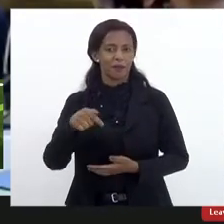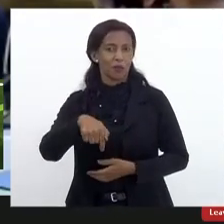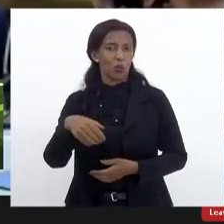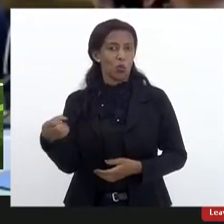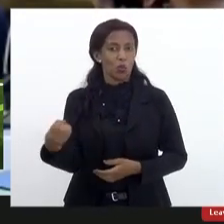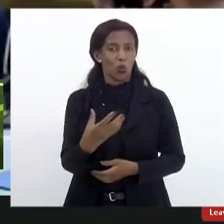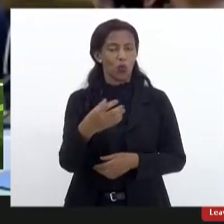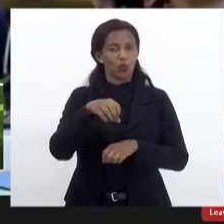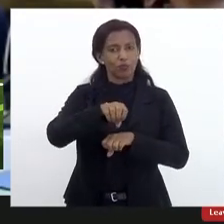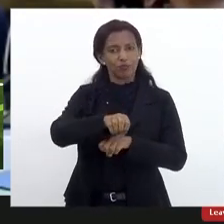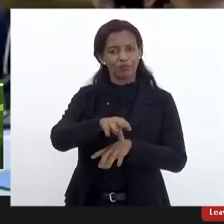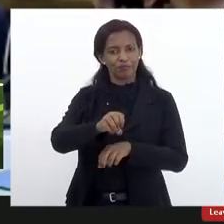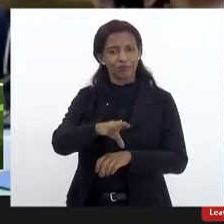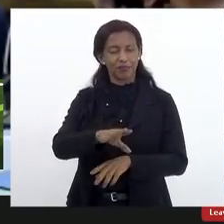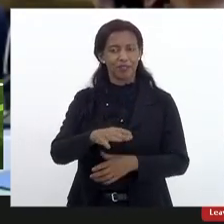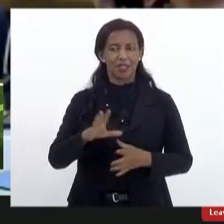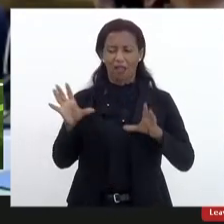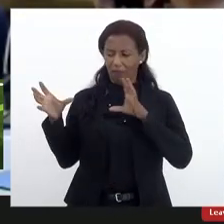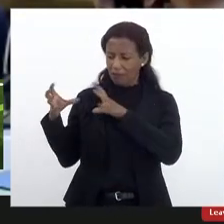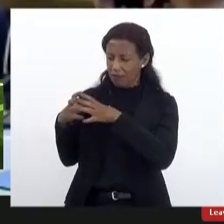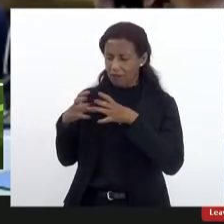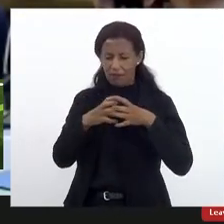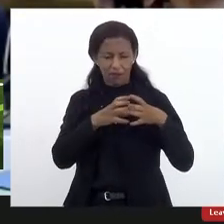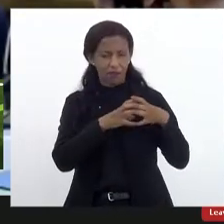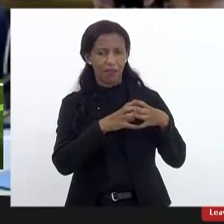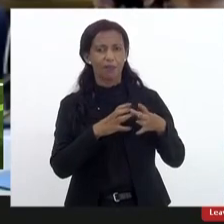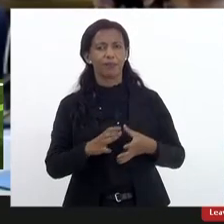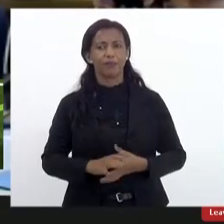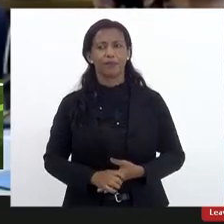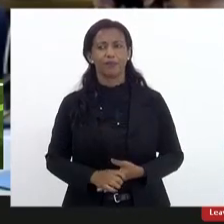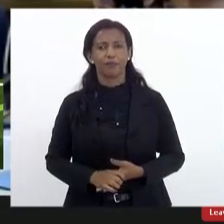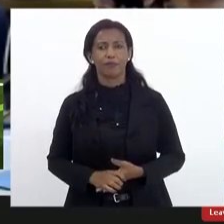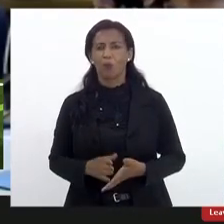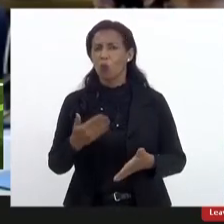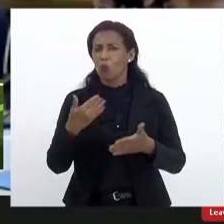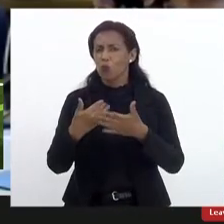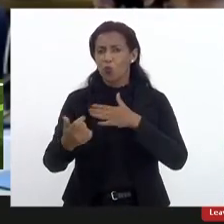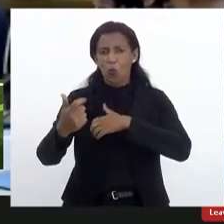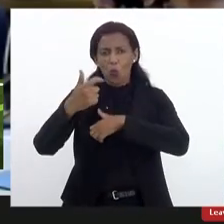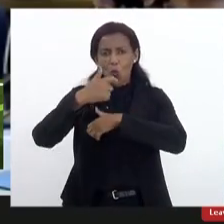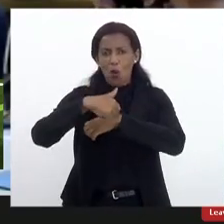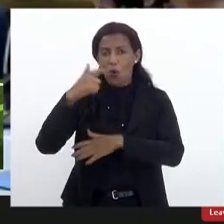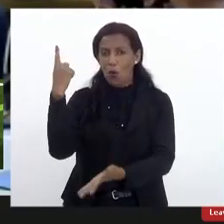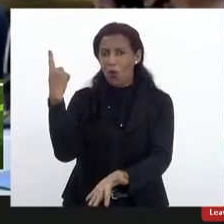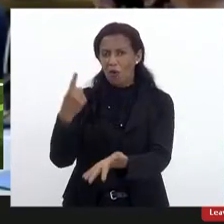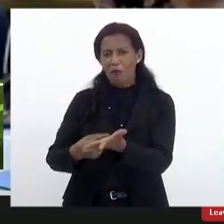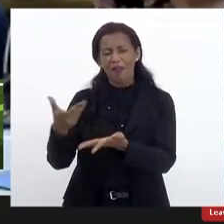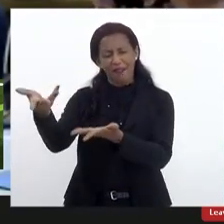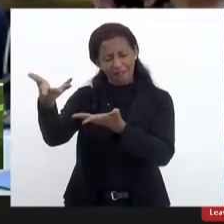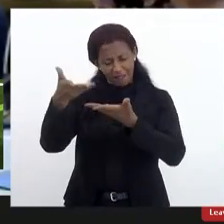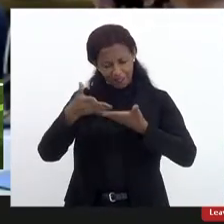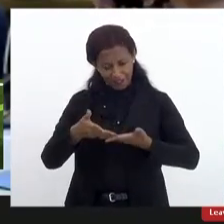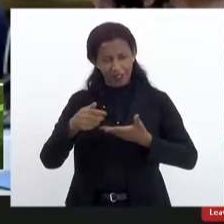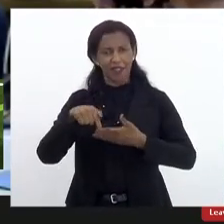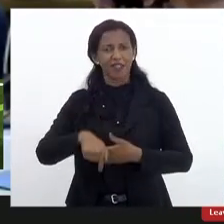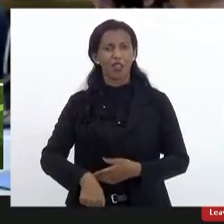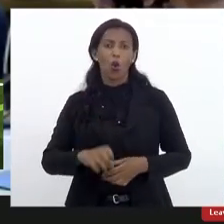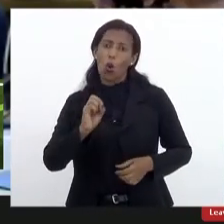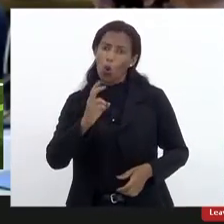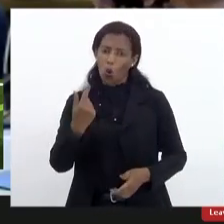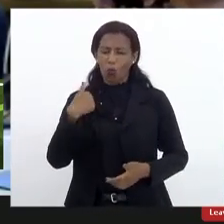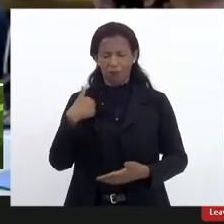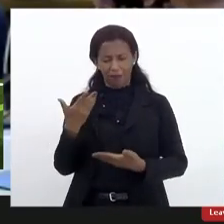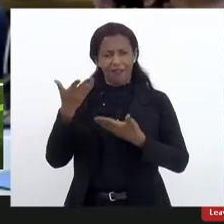novo ensino médio, eu, a equipe, a hora que vocês quiserem combinar, vir aqui, ou nós